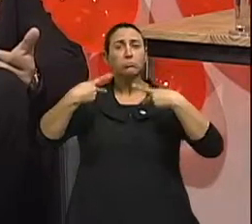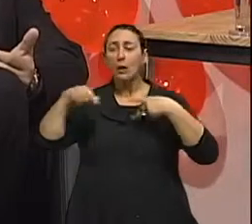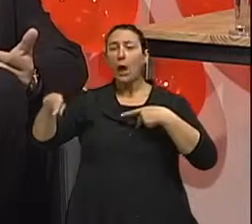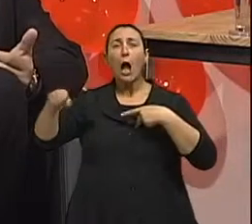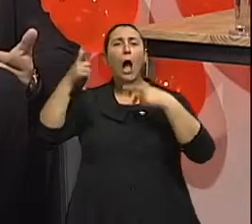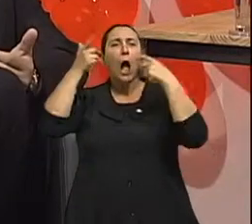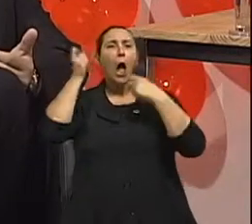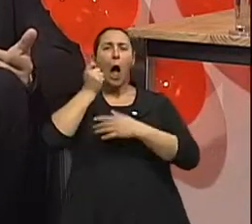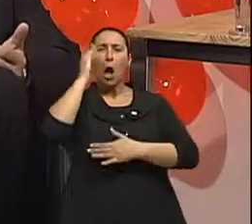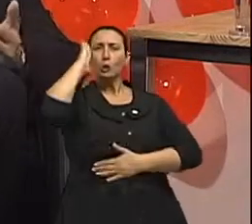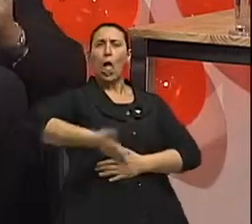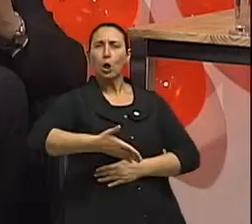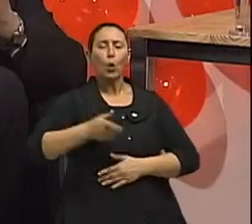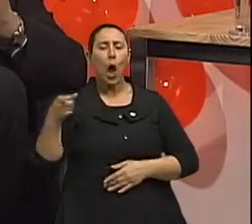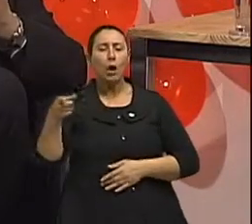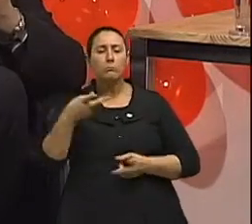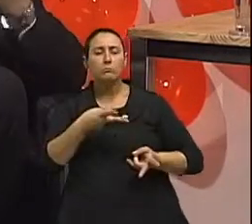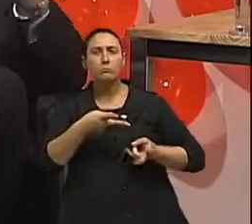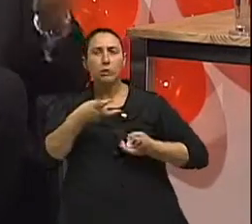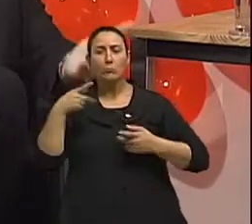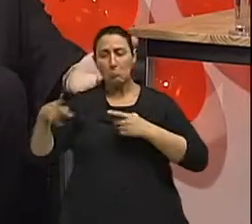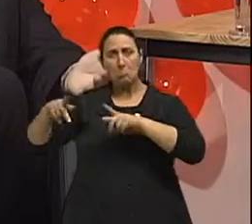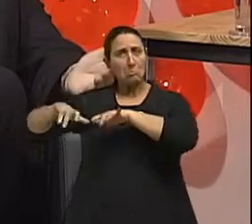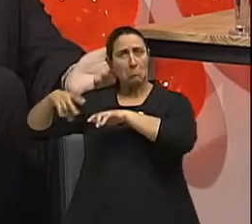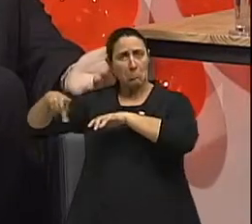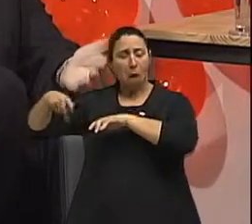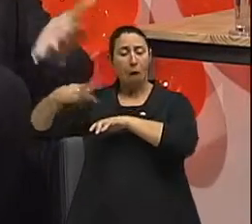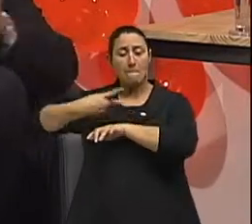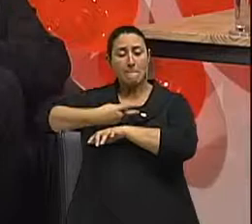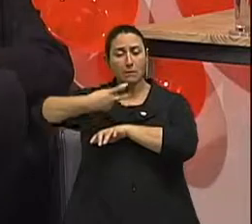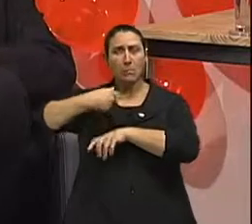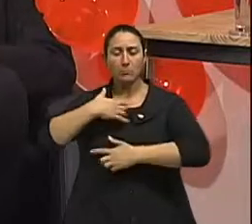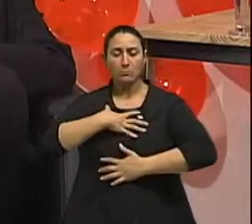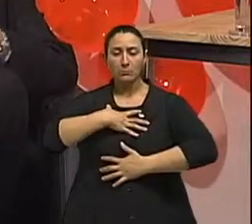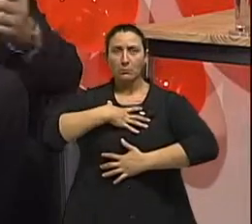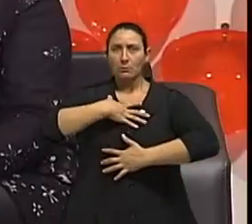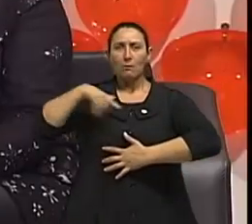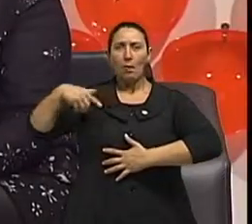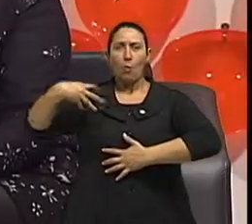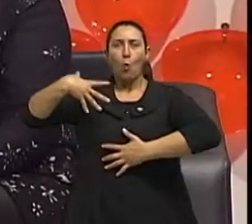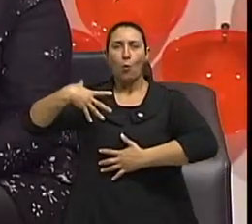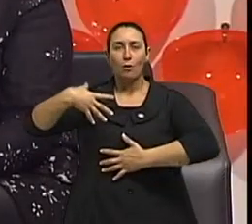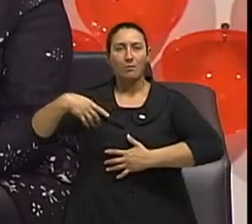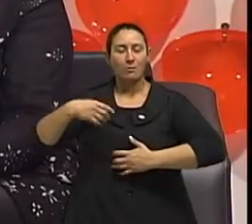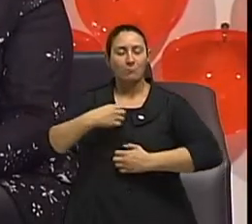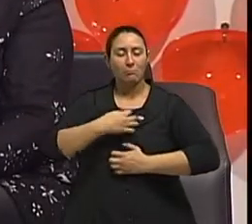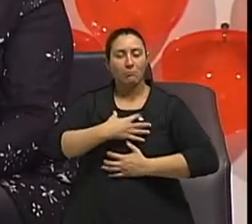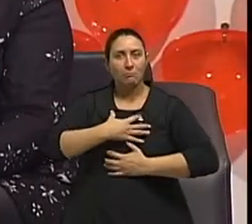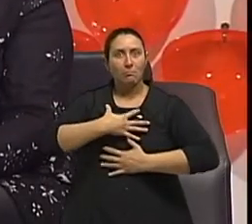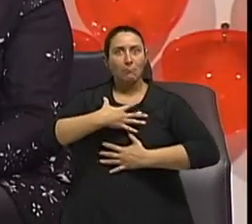protegendo órgãos ao redor, de forma que eu chego em doses com mais chances de sucesso, com menos efeito colateral. E isso era uma preocupação